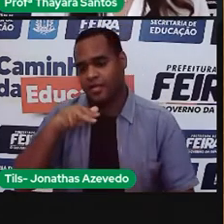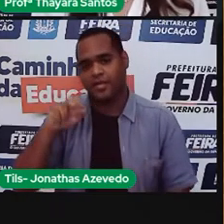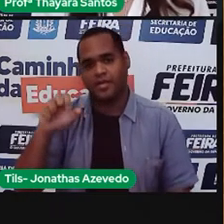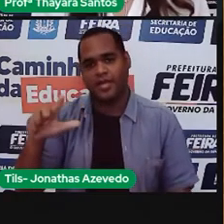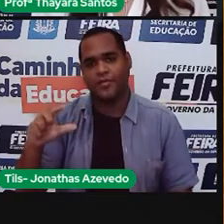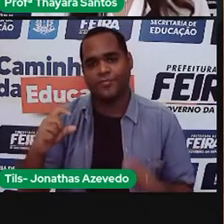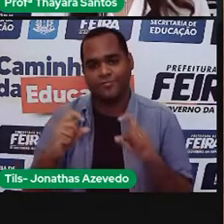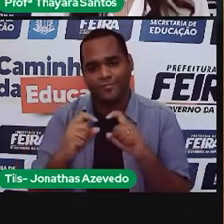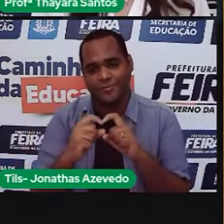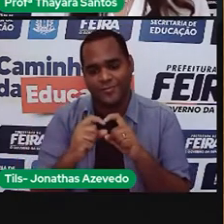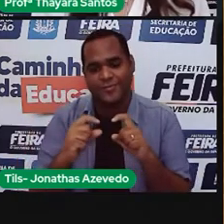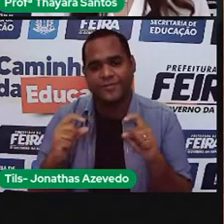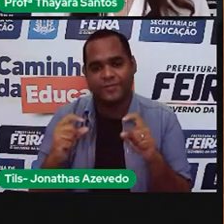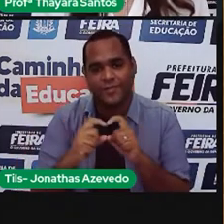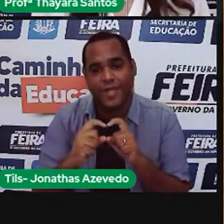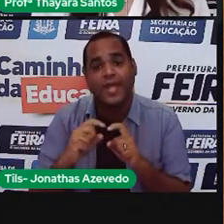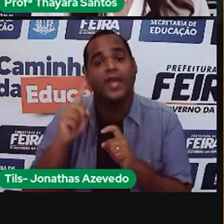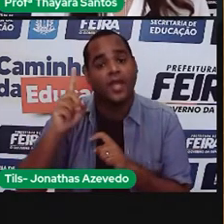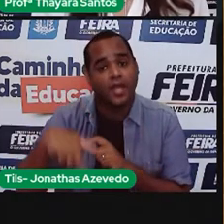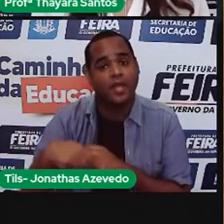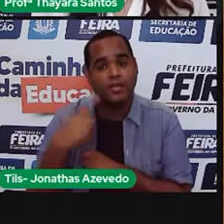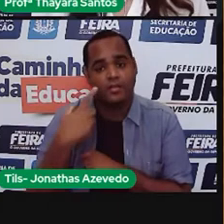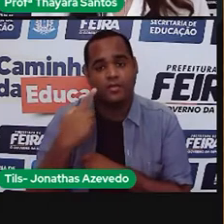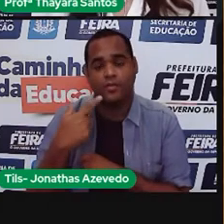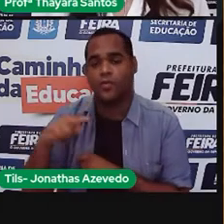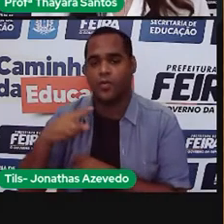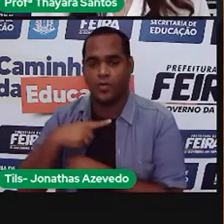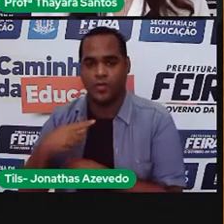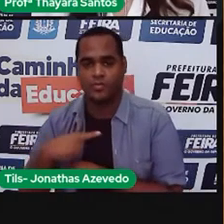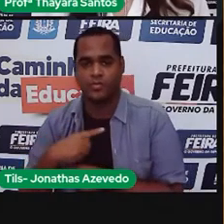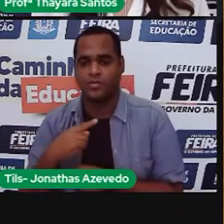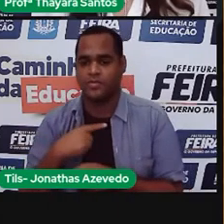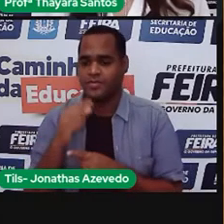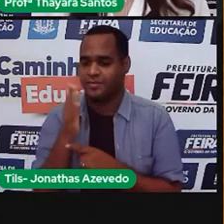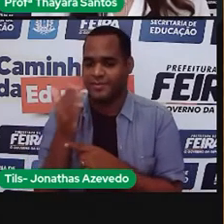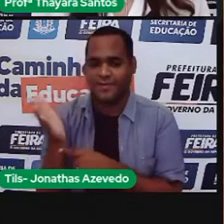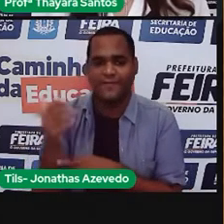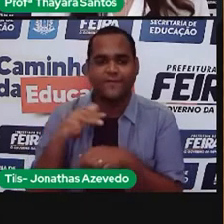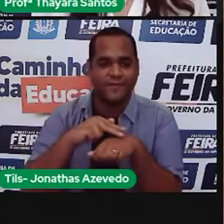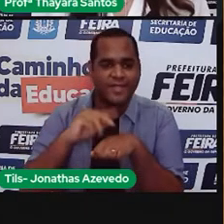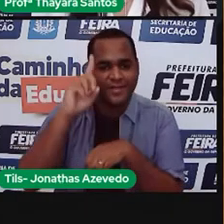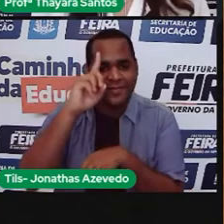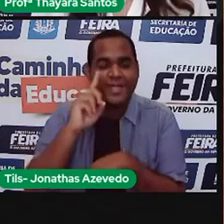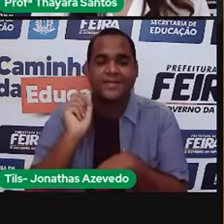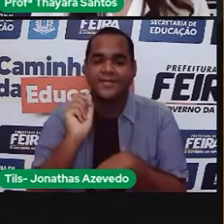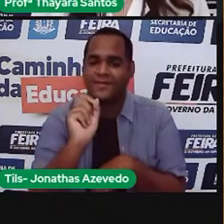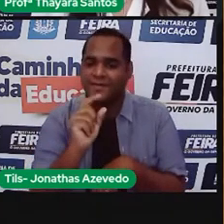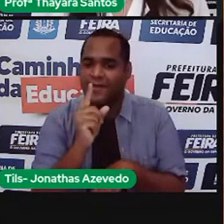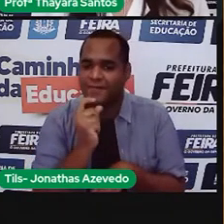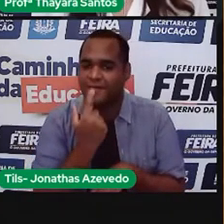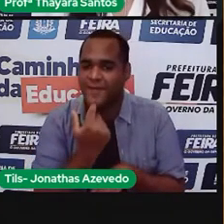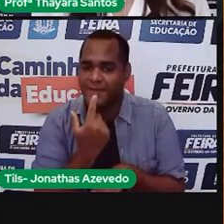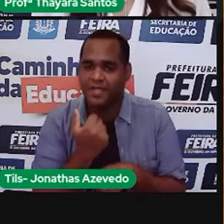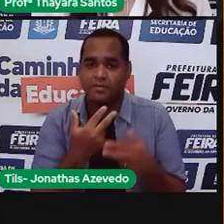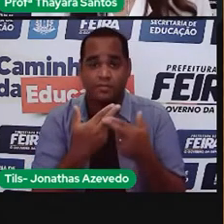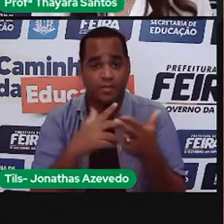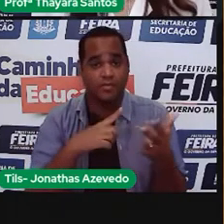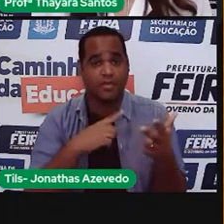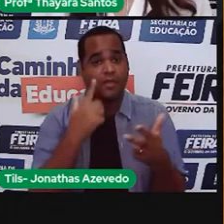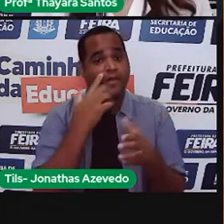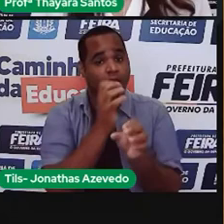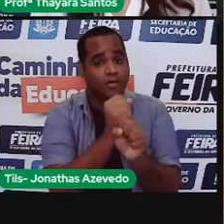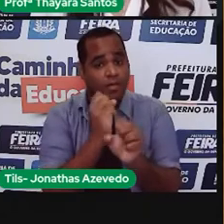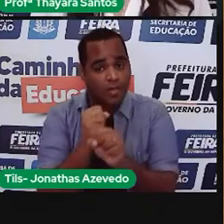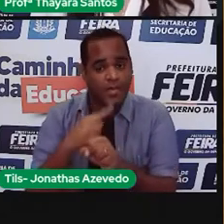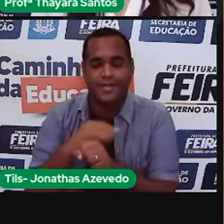Agência Nacional de Energia Elétrica, com a ajuda das bandeiras tarifárias, sinalizamos aí na sua conta de luz se o custo da geração de